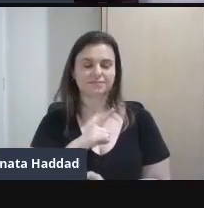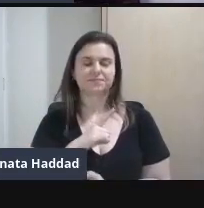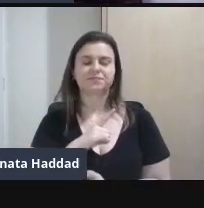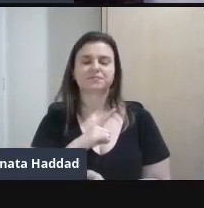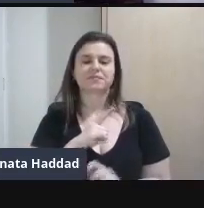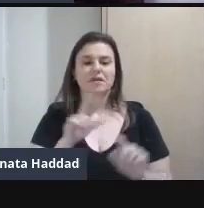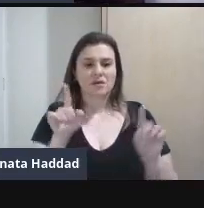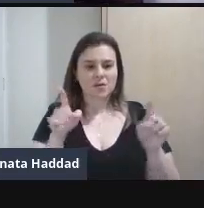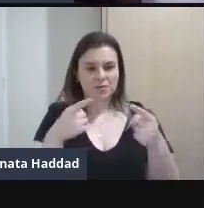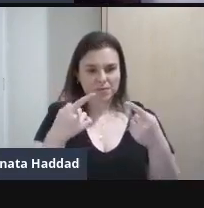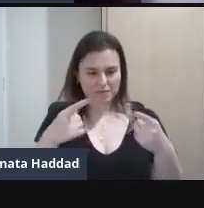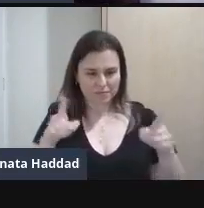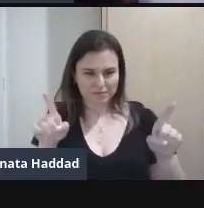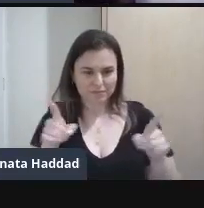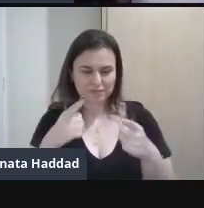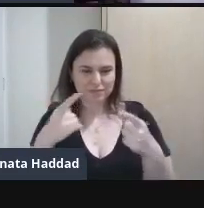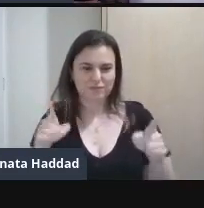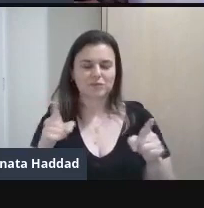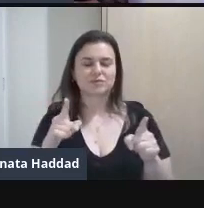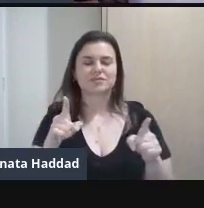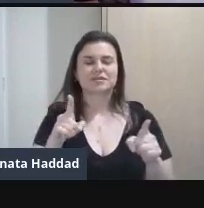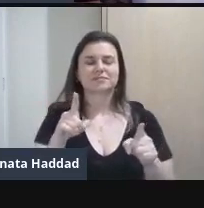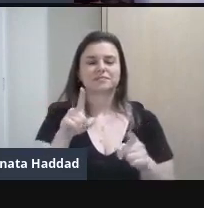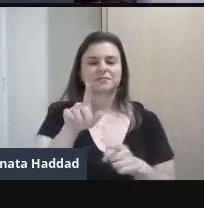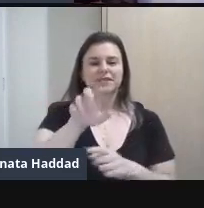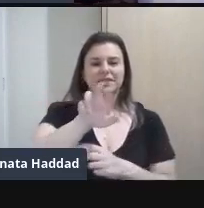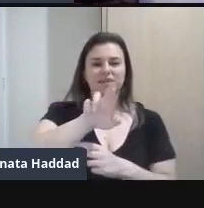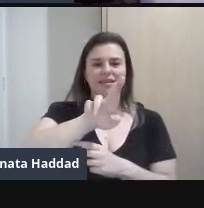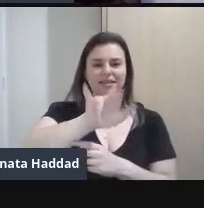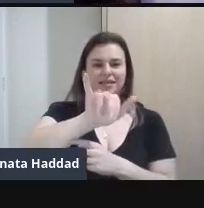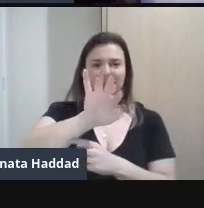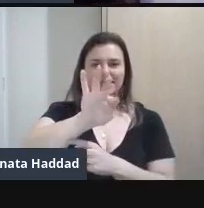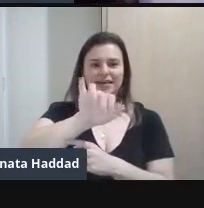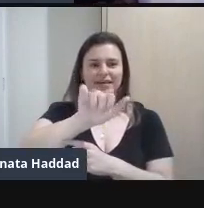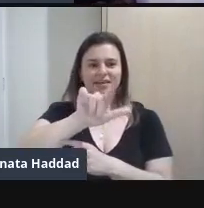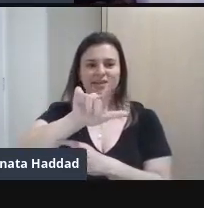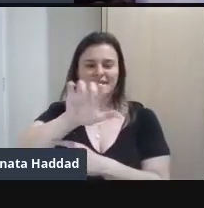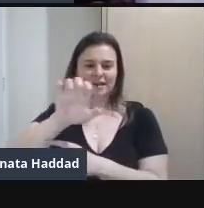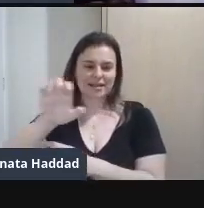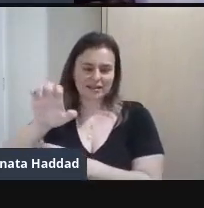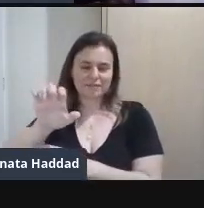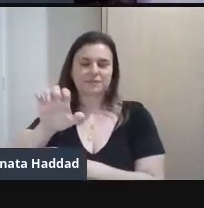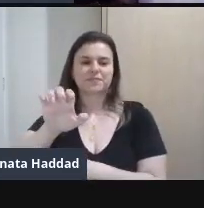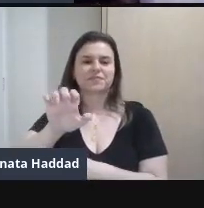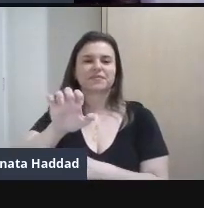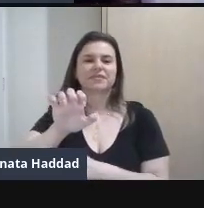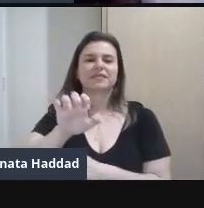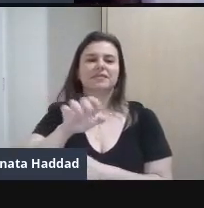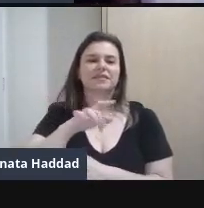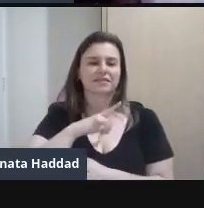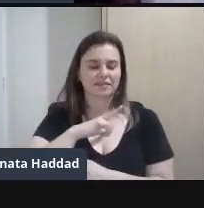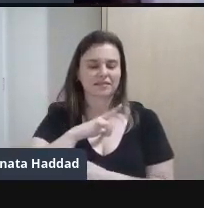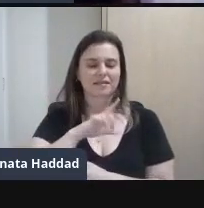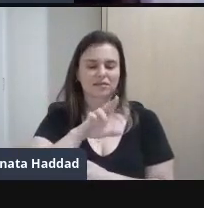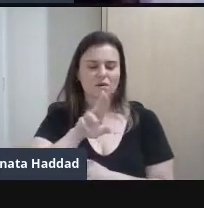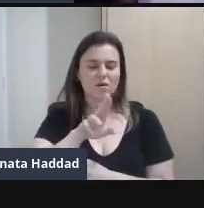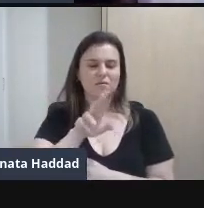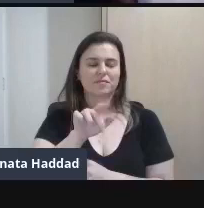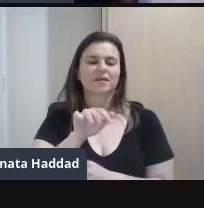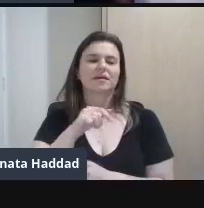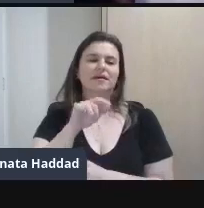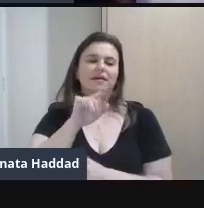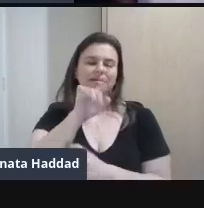música Escrita pela Rita Lee Que tem este nome Pagu E Quem canta lindamente Também A Zélia